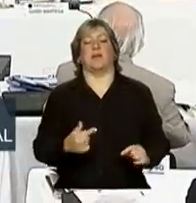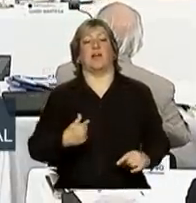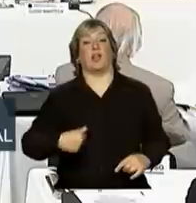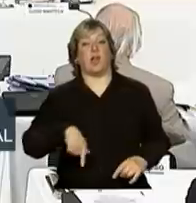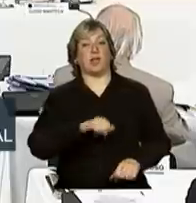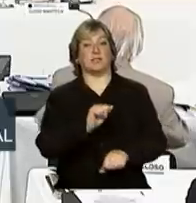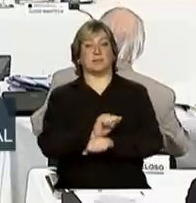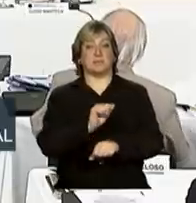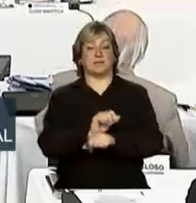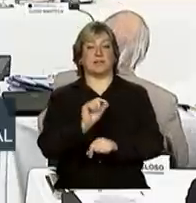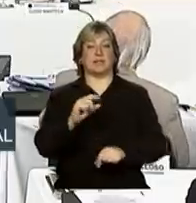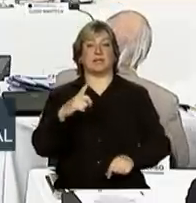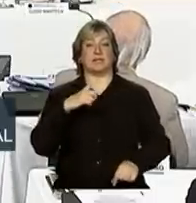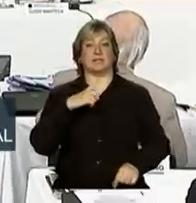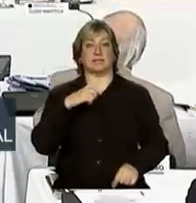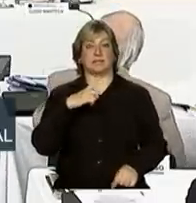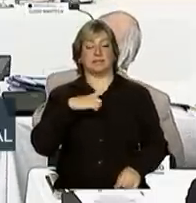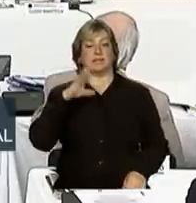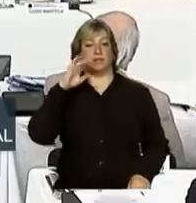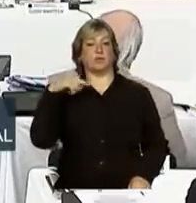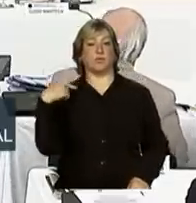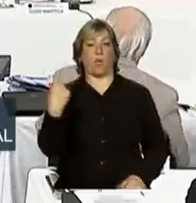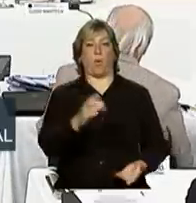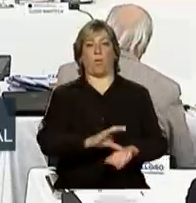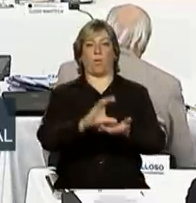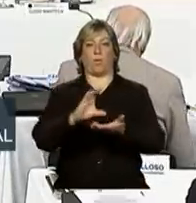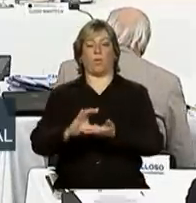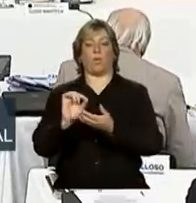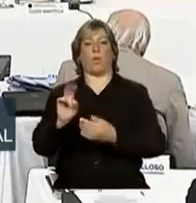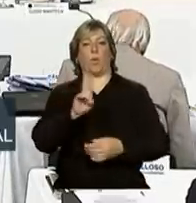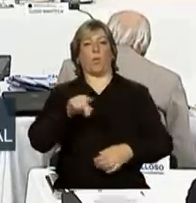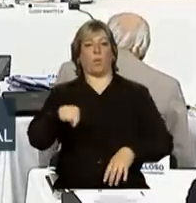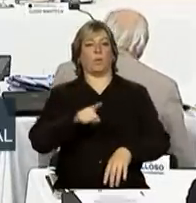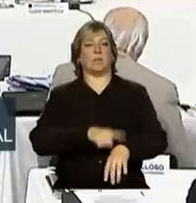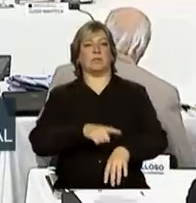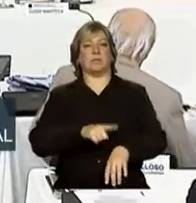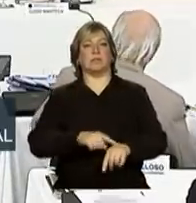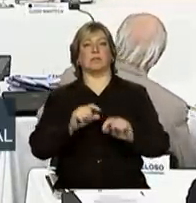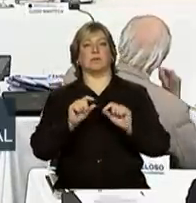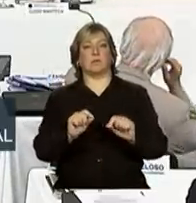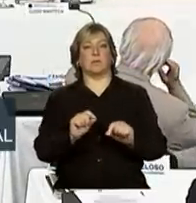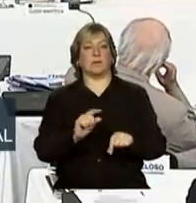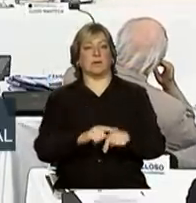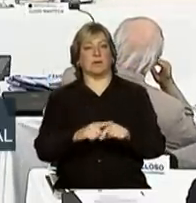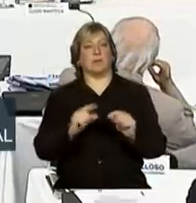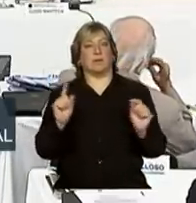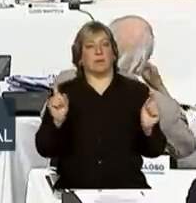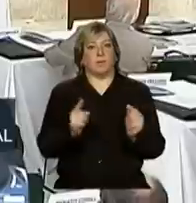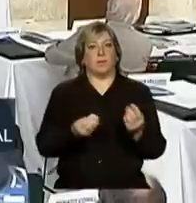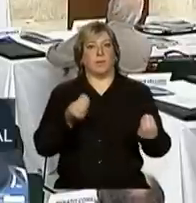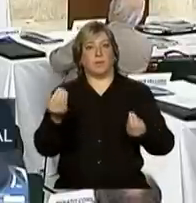que a gente tenha, pelos conselheiros, o uso do tempo com mais moderação.